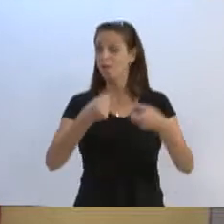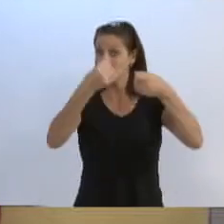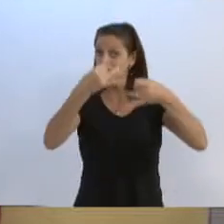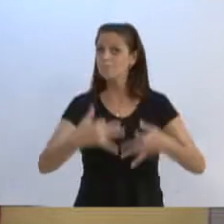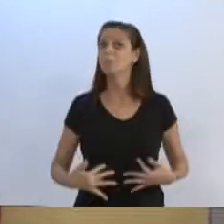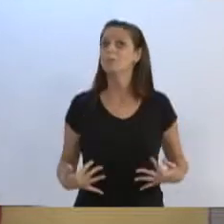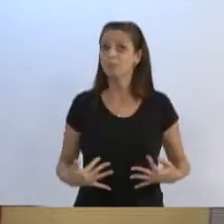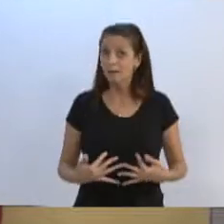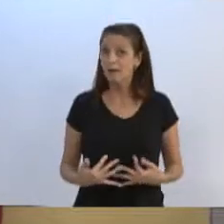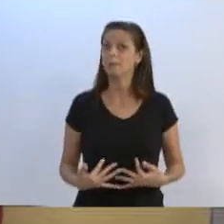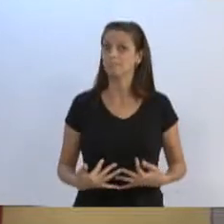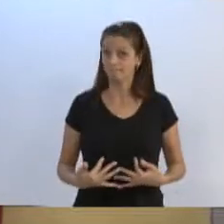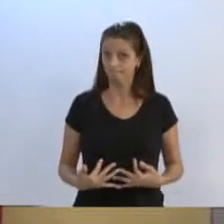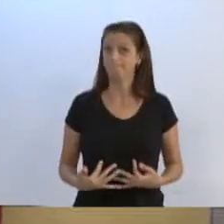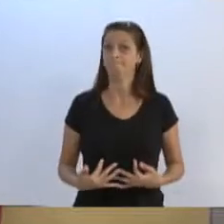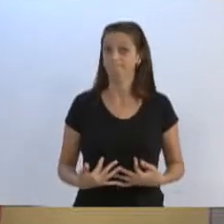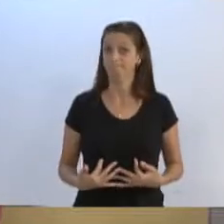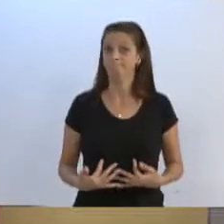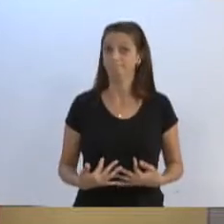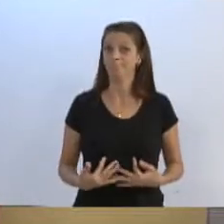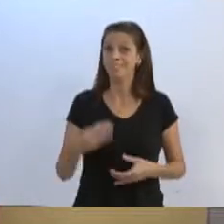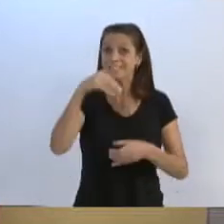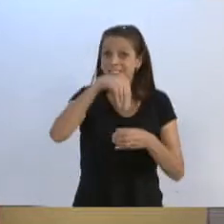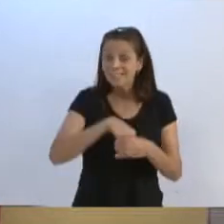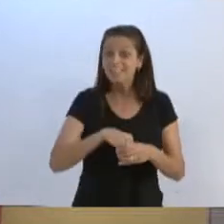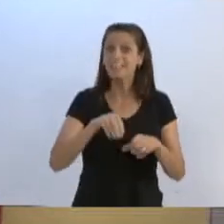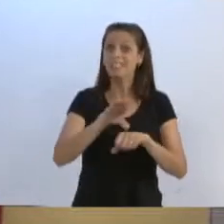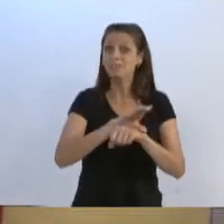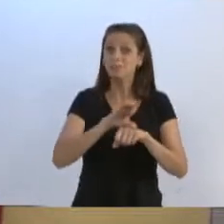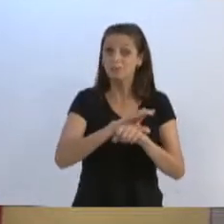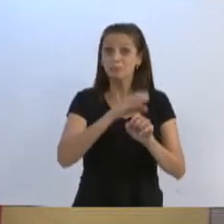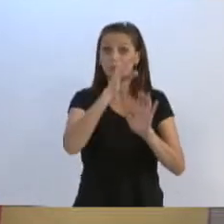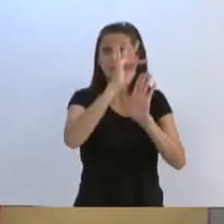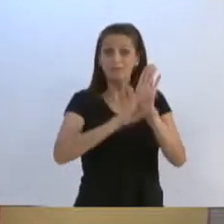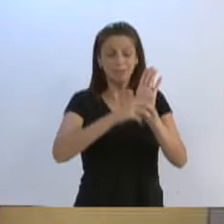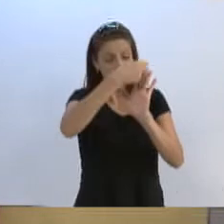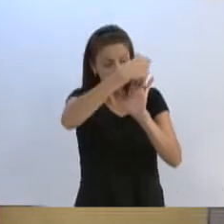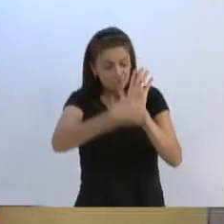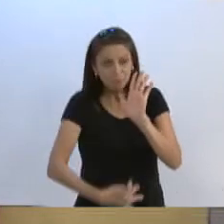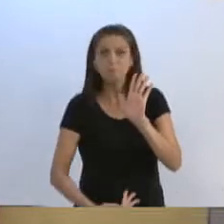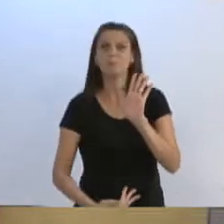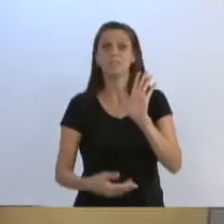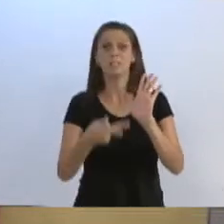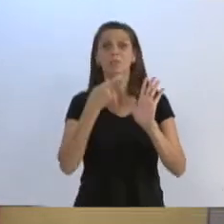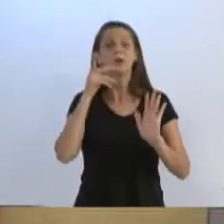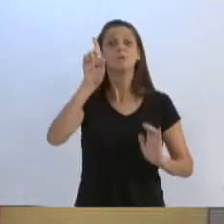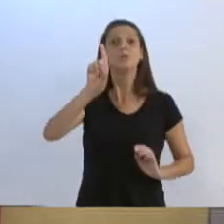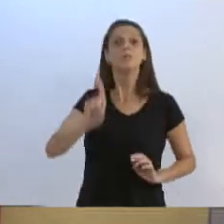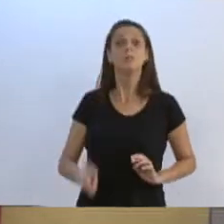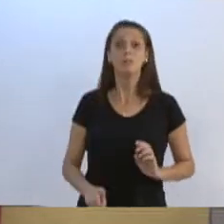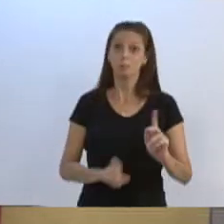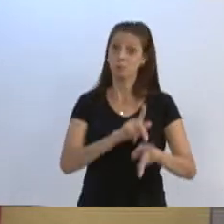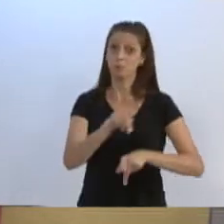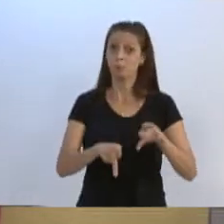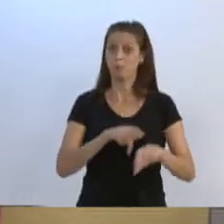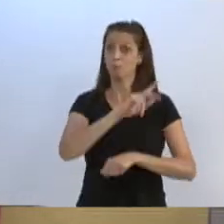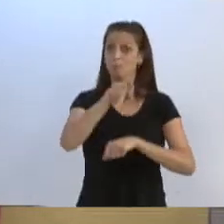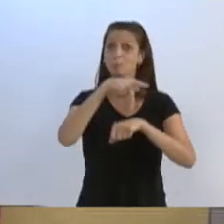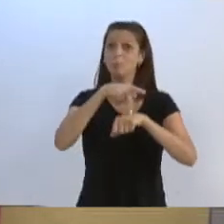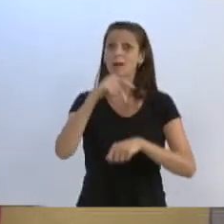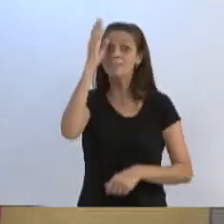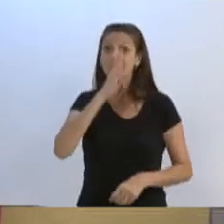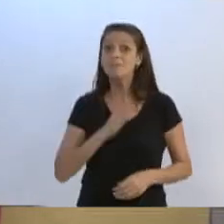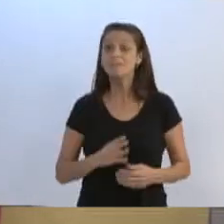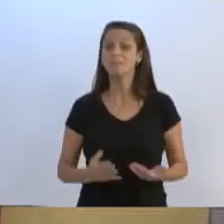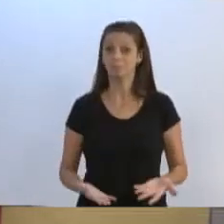na sua letra, ela traz no seu bojo os direitos da população brasileira e traz